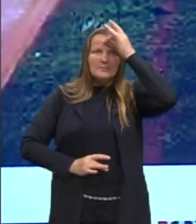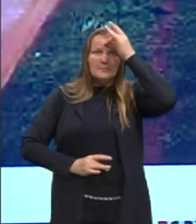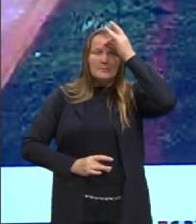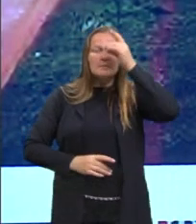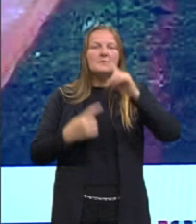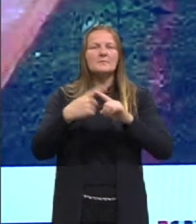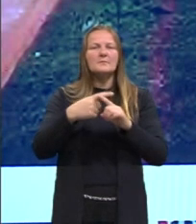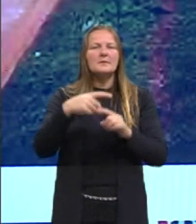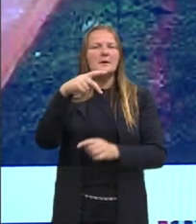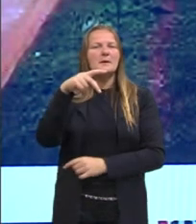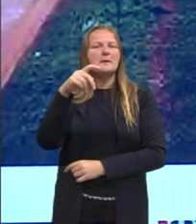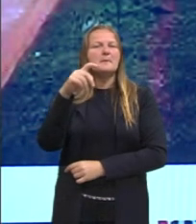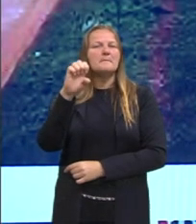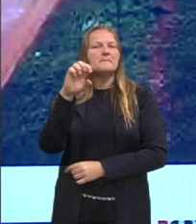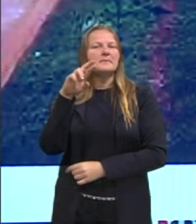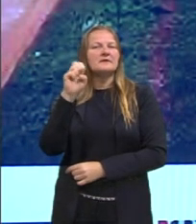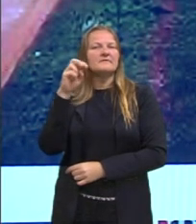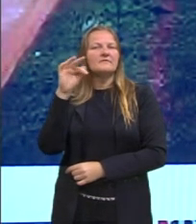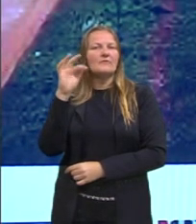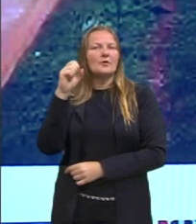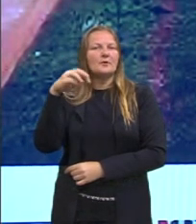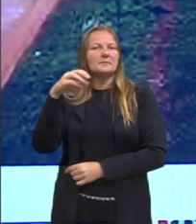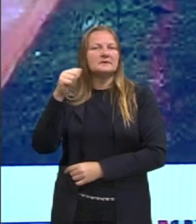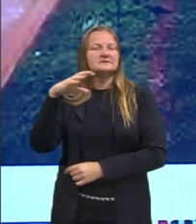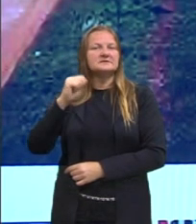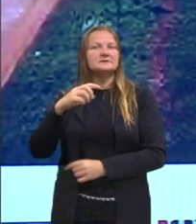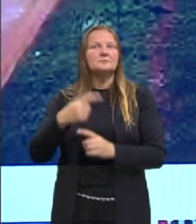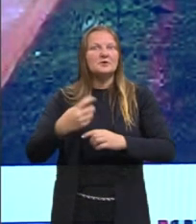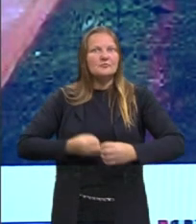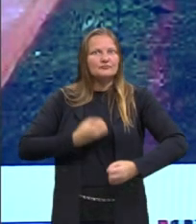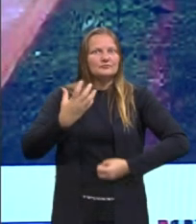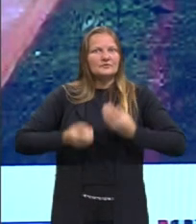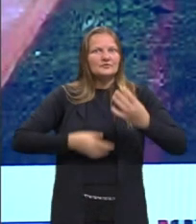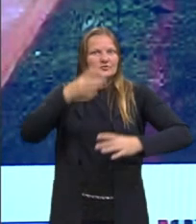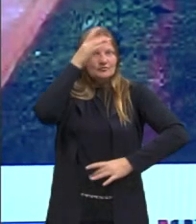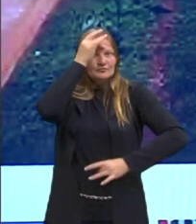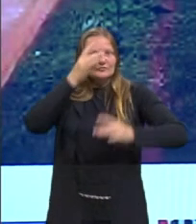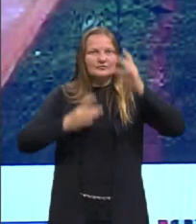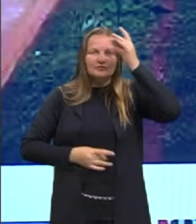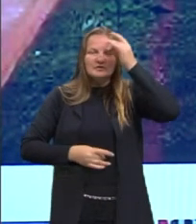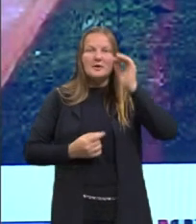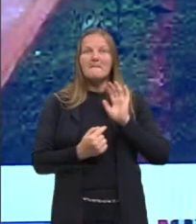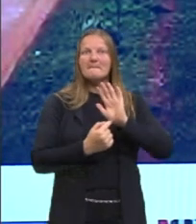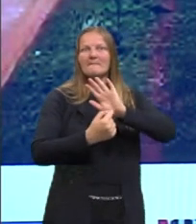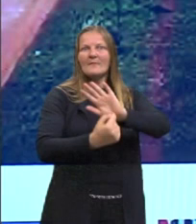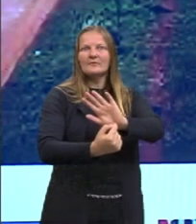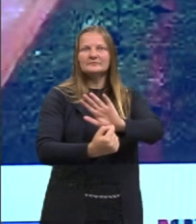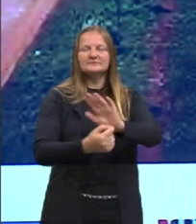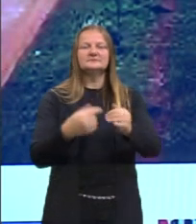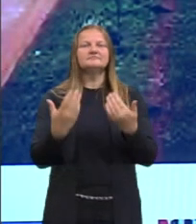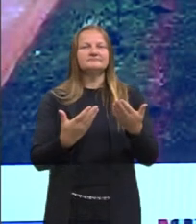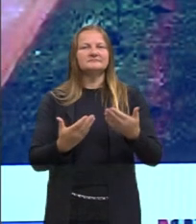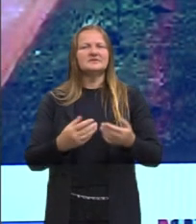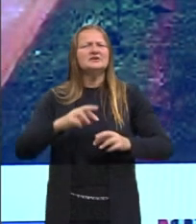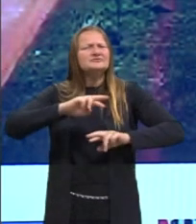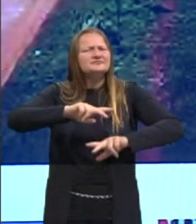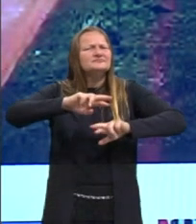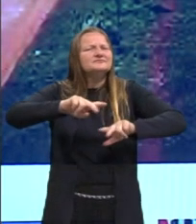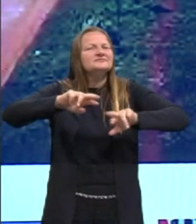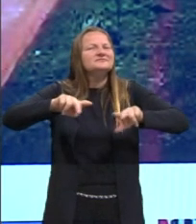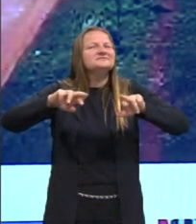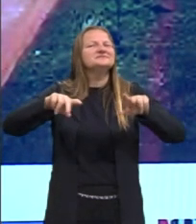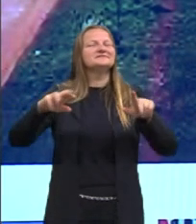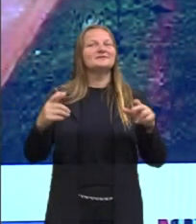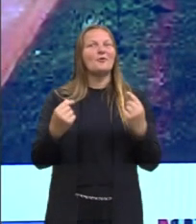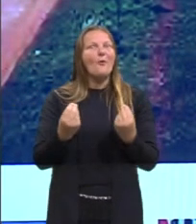falamos de expressões da arte contemporânea ou linguagens da arte contemporânea, nós estamos falando das várias formas